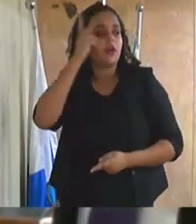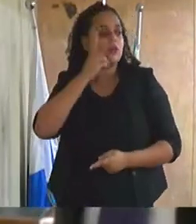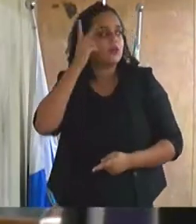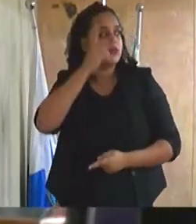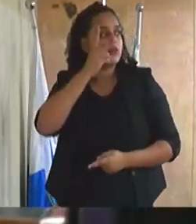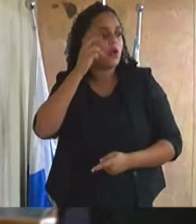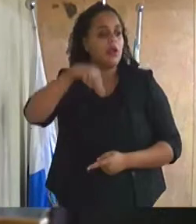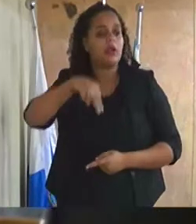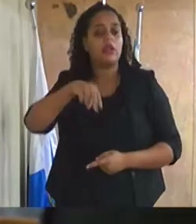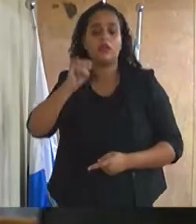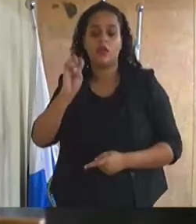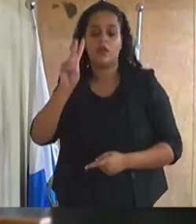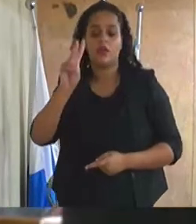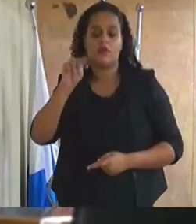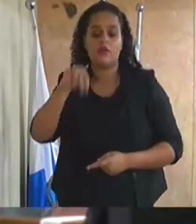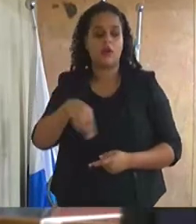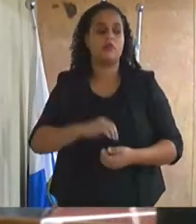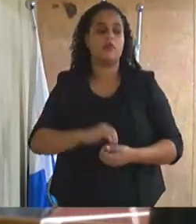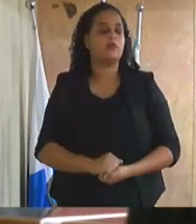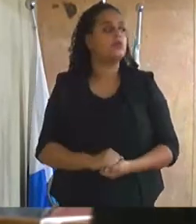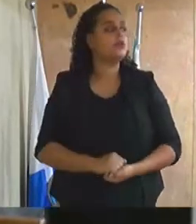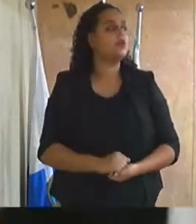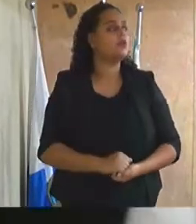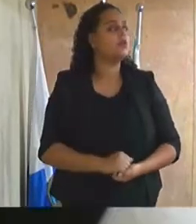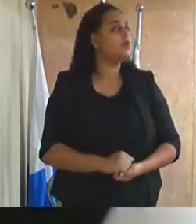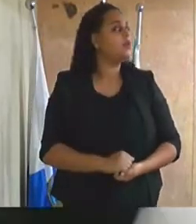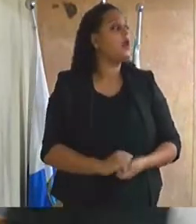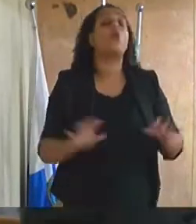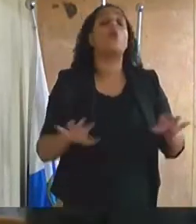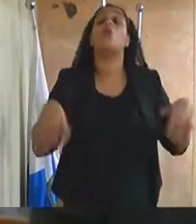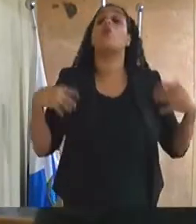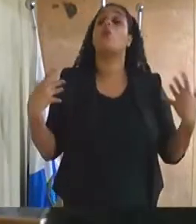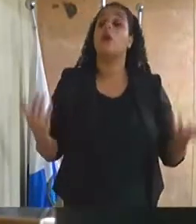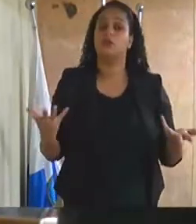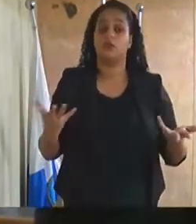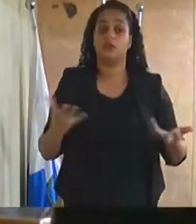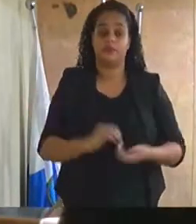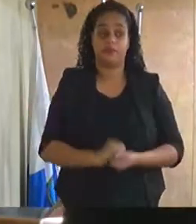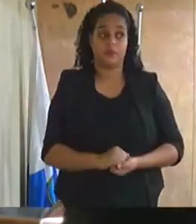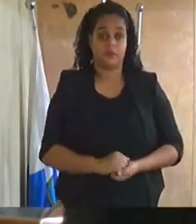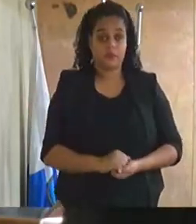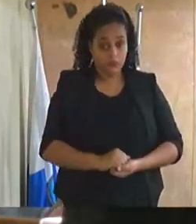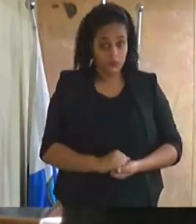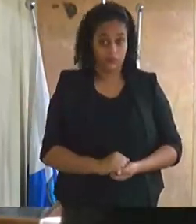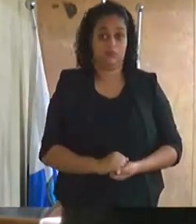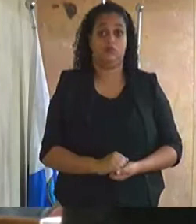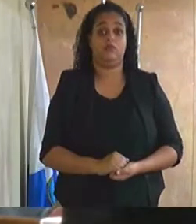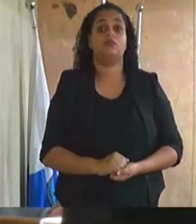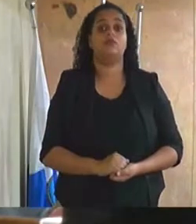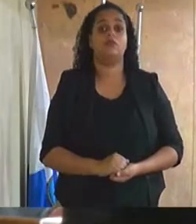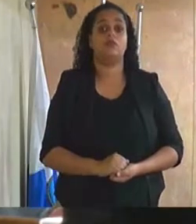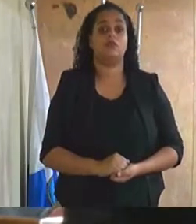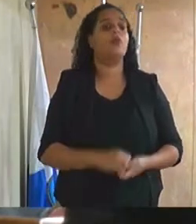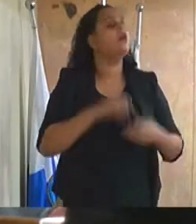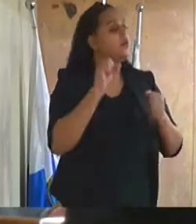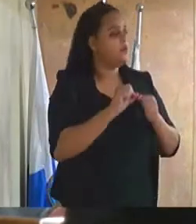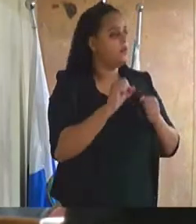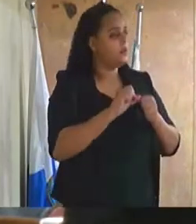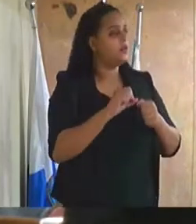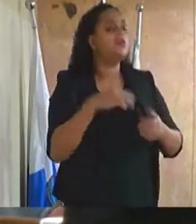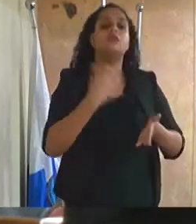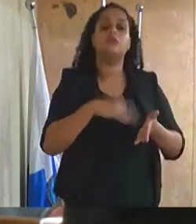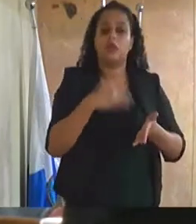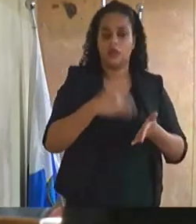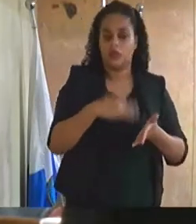Mas, vereador, quando vossa excelência, que fez parte da Secretaria de